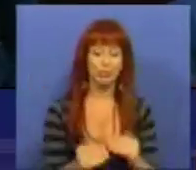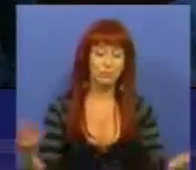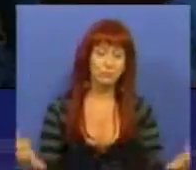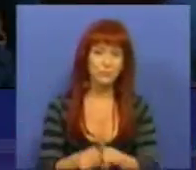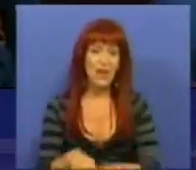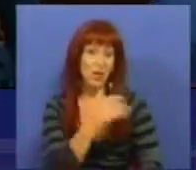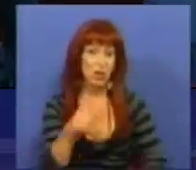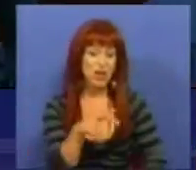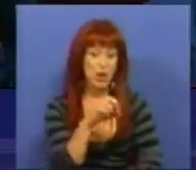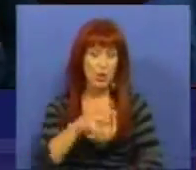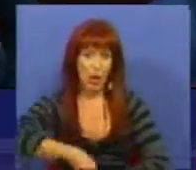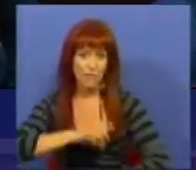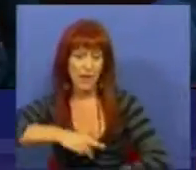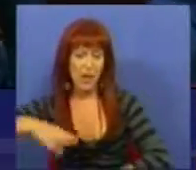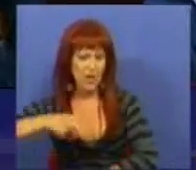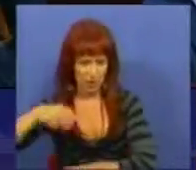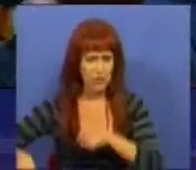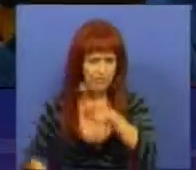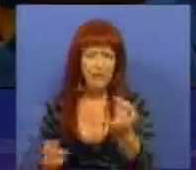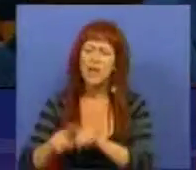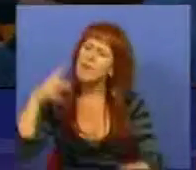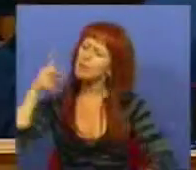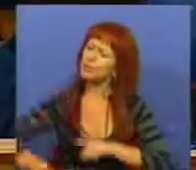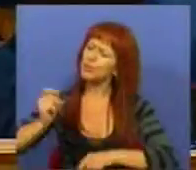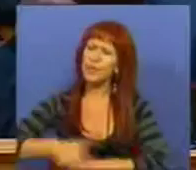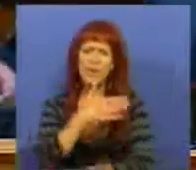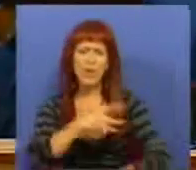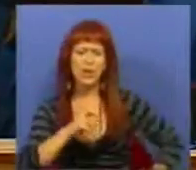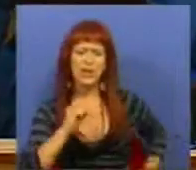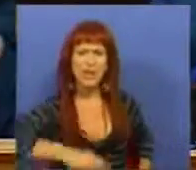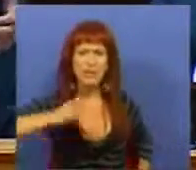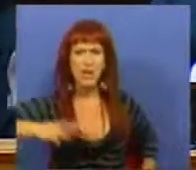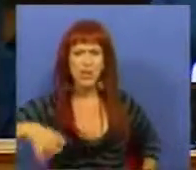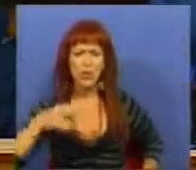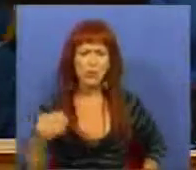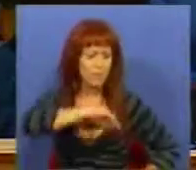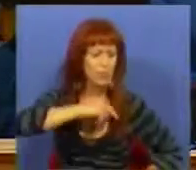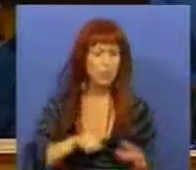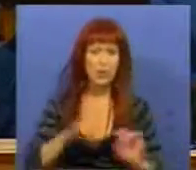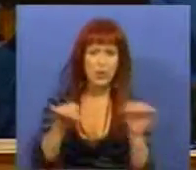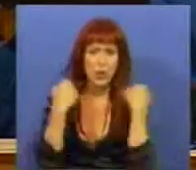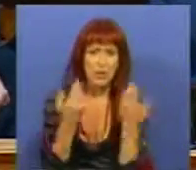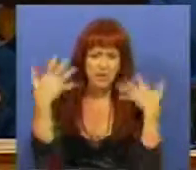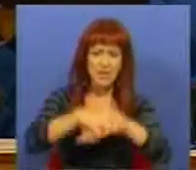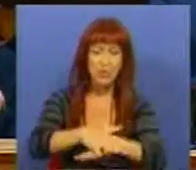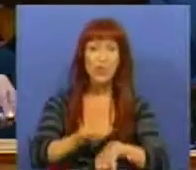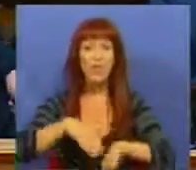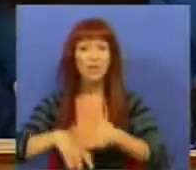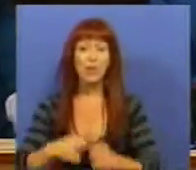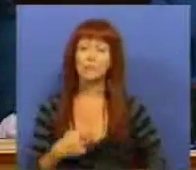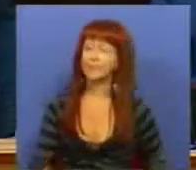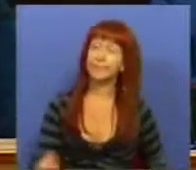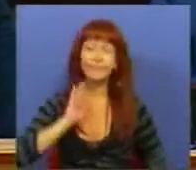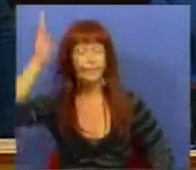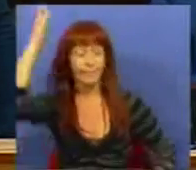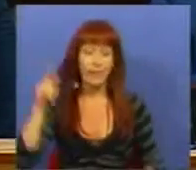em 289 milhões de euros. Vão cortar 130 milhões de euros no rendimento social de inserção, fazendo o frete